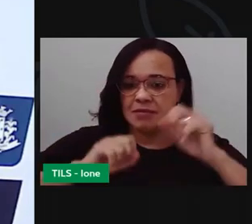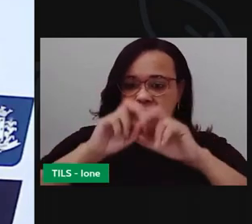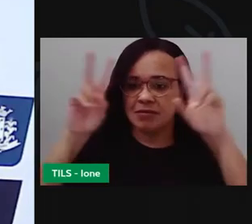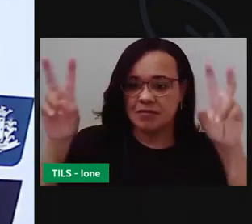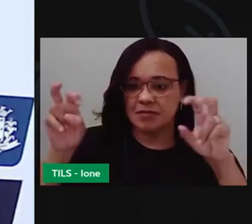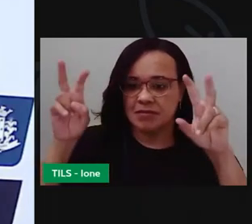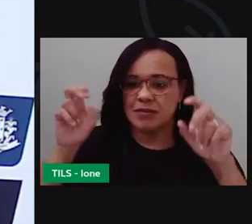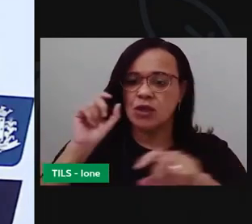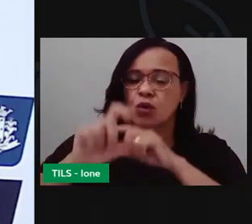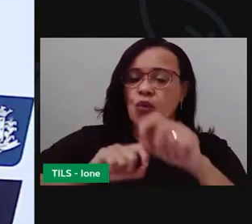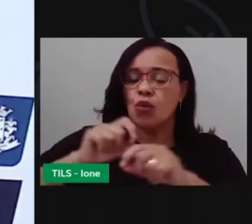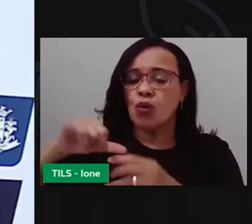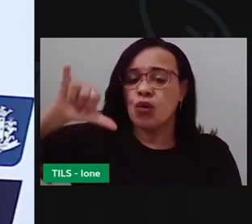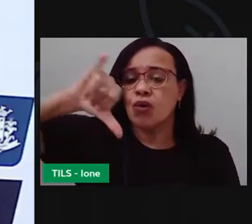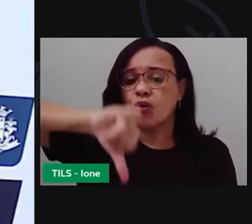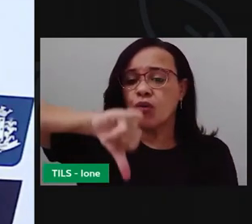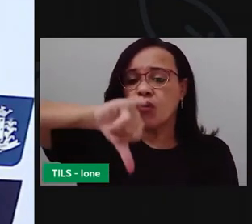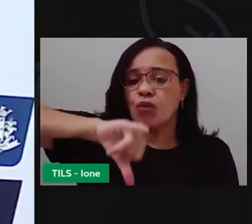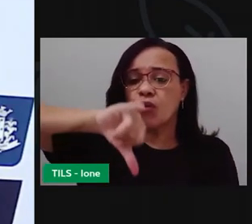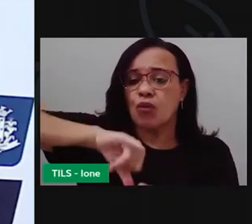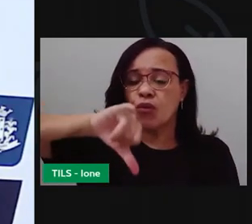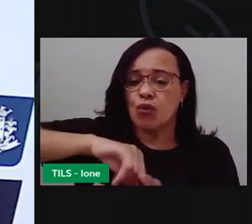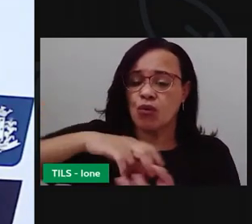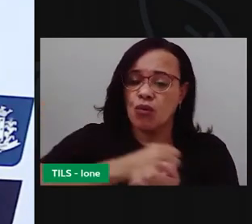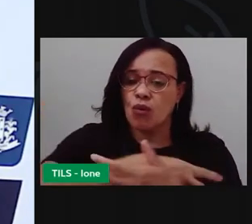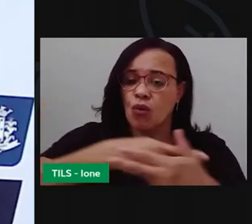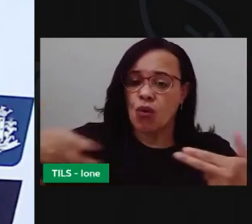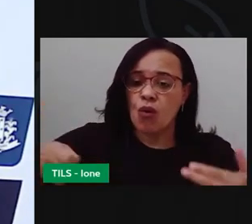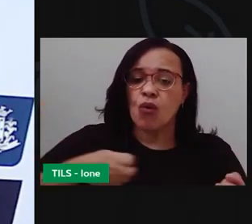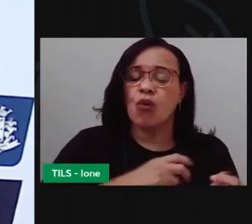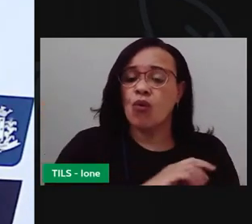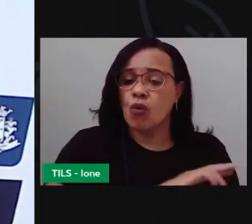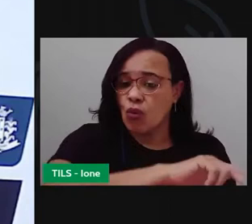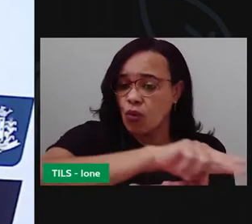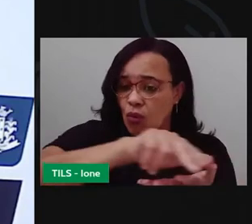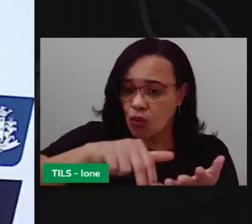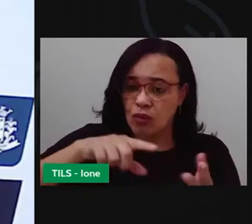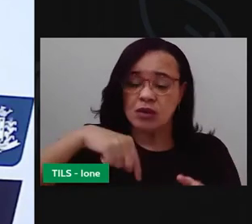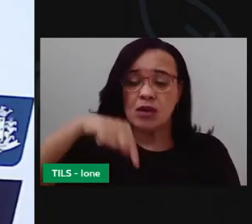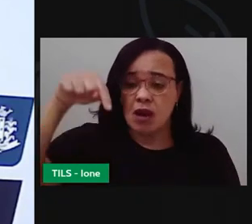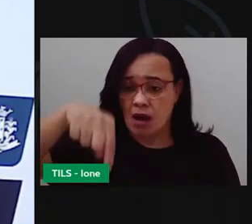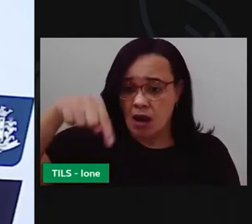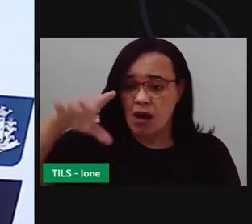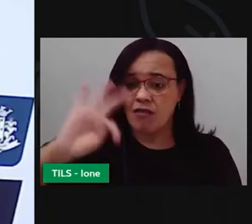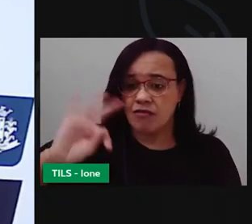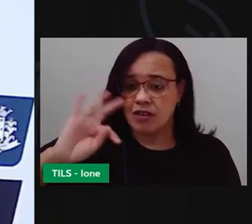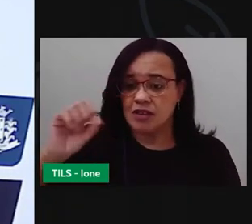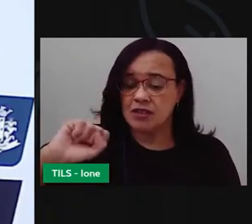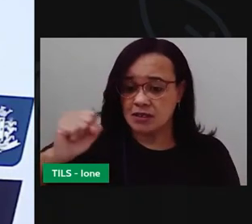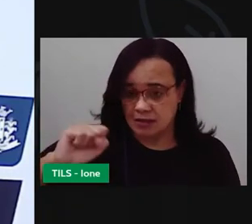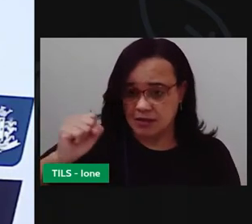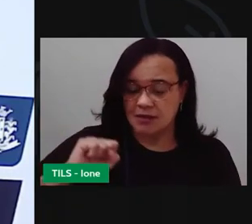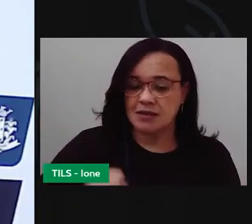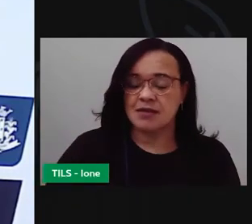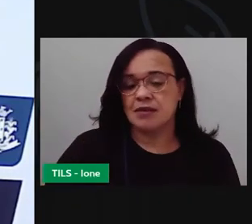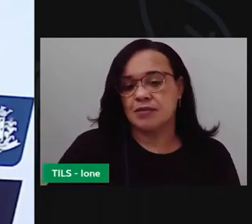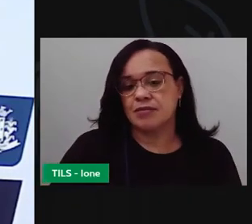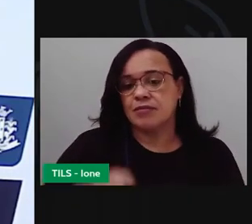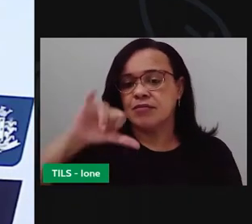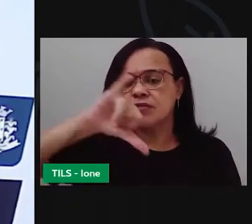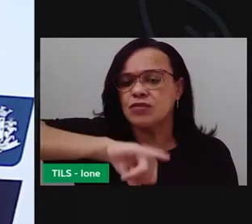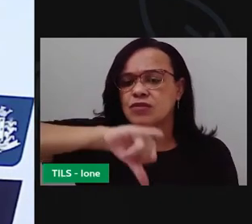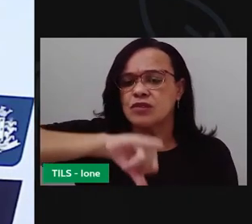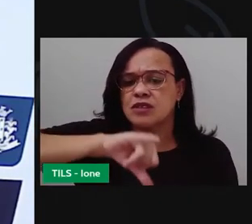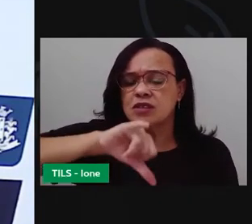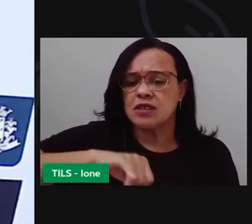abastecimento do Teleto Santana. Com essa aula, você vai aprender a